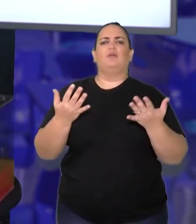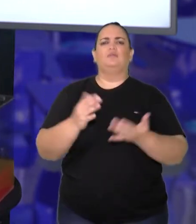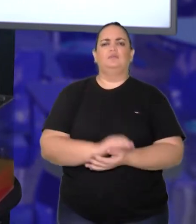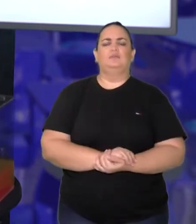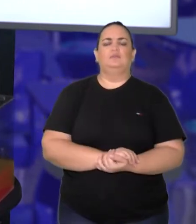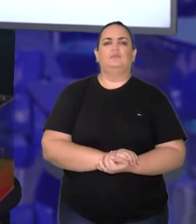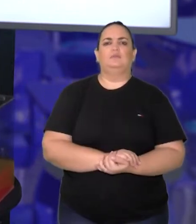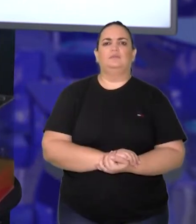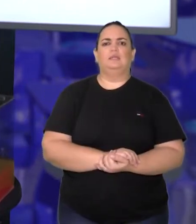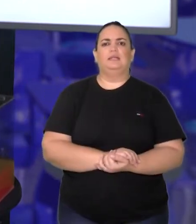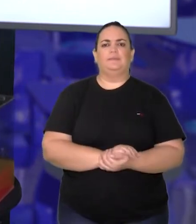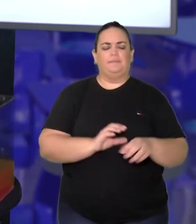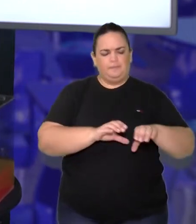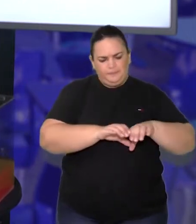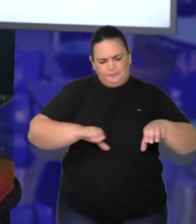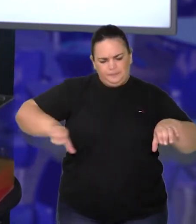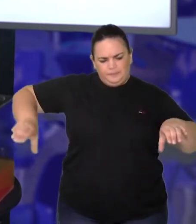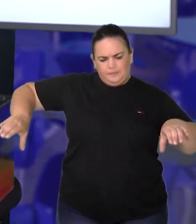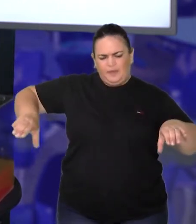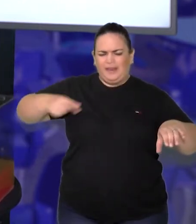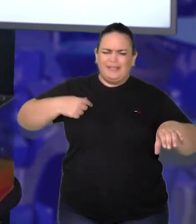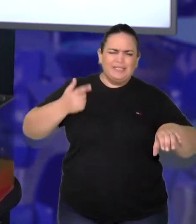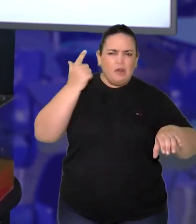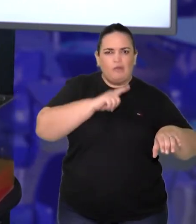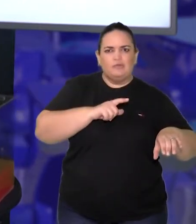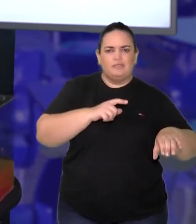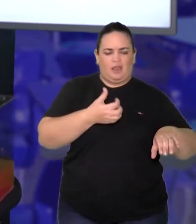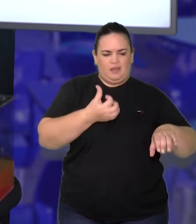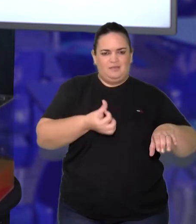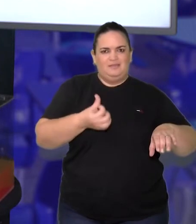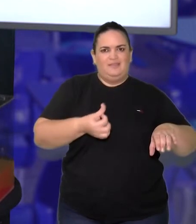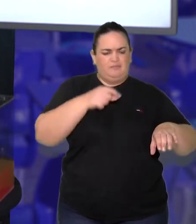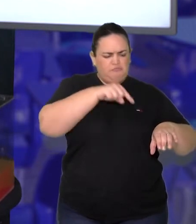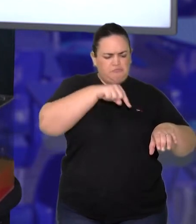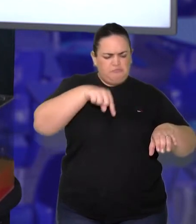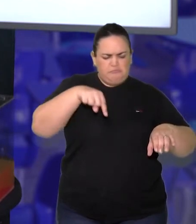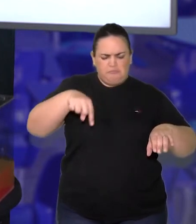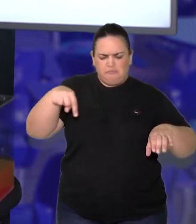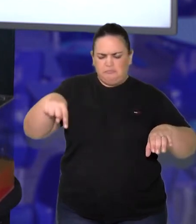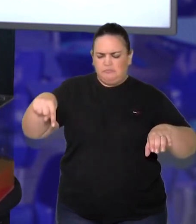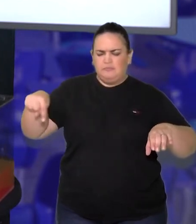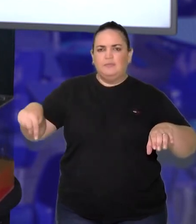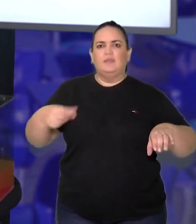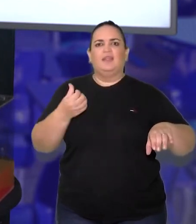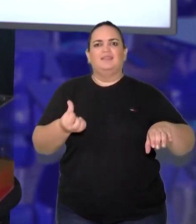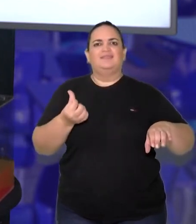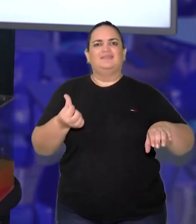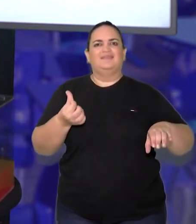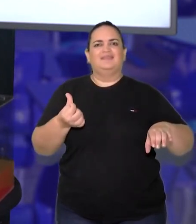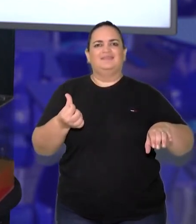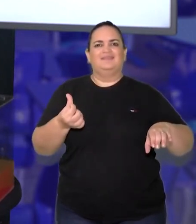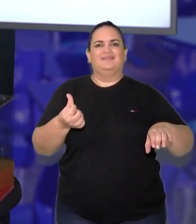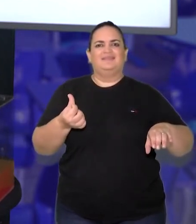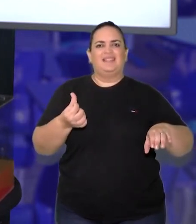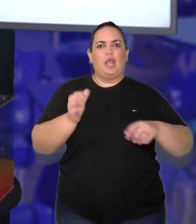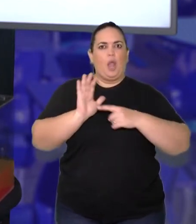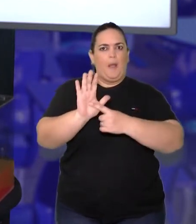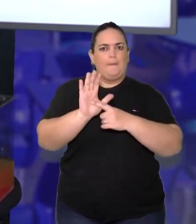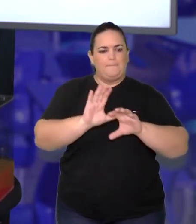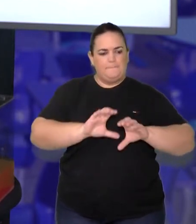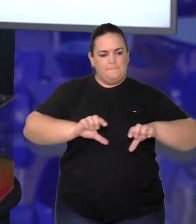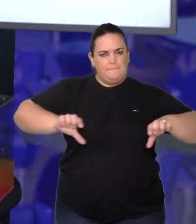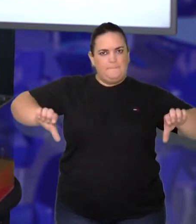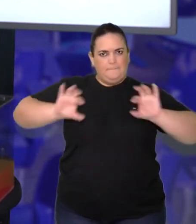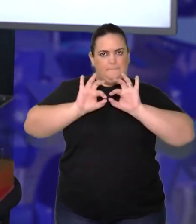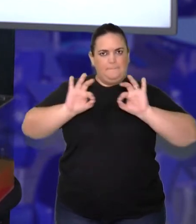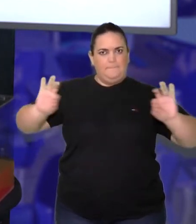alguns cubinhos. Então, temos ali 6 cubinhos mostrando na distância do comprimento. Se a gente for